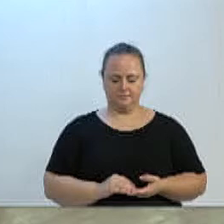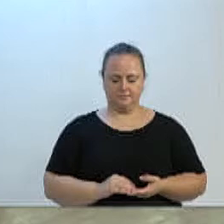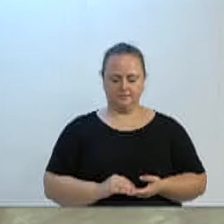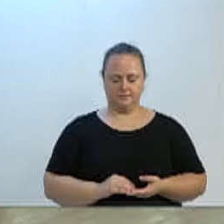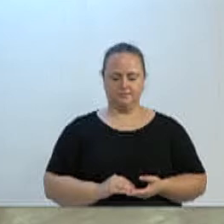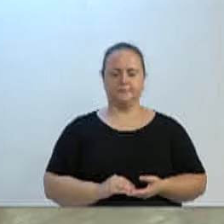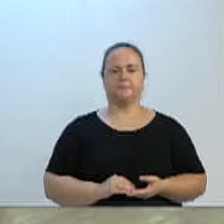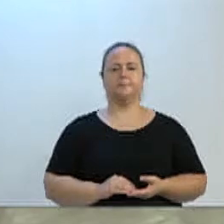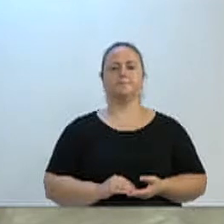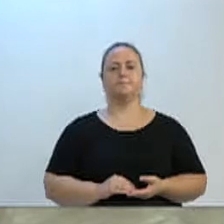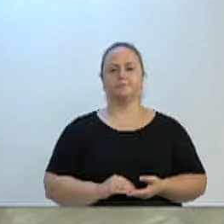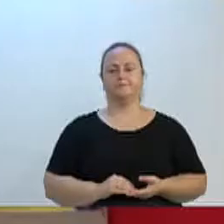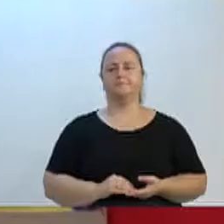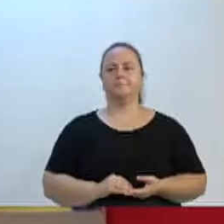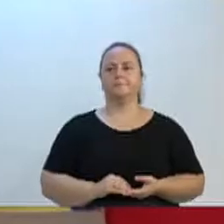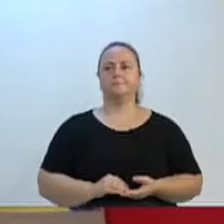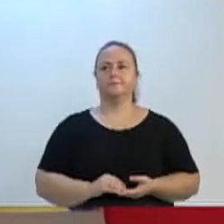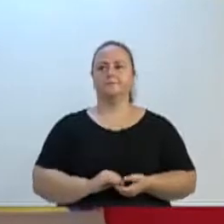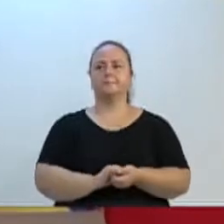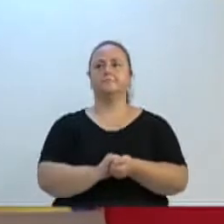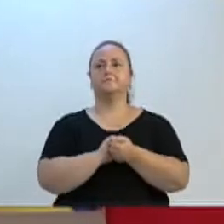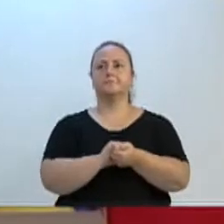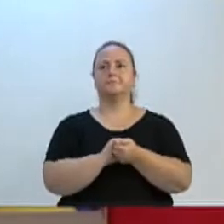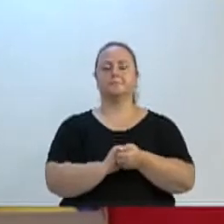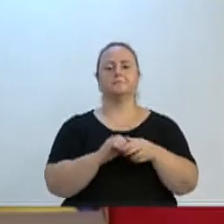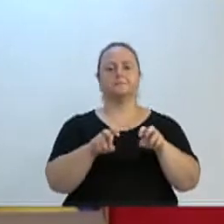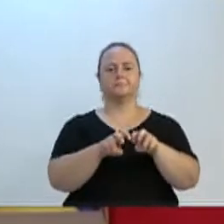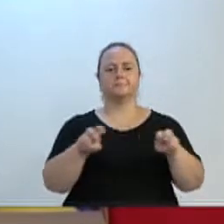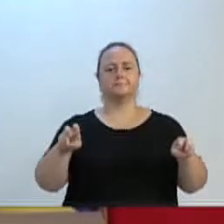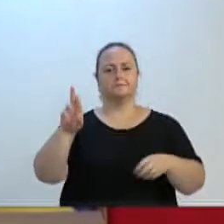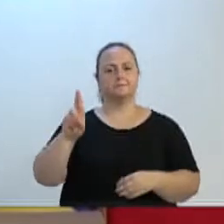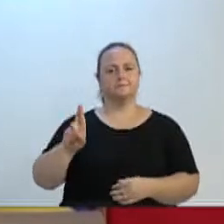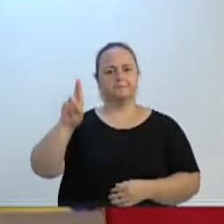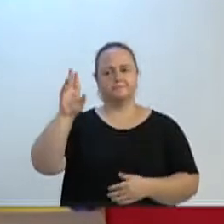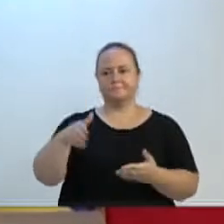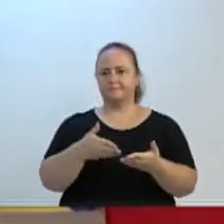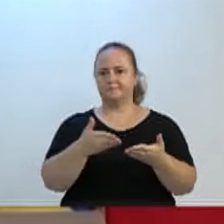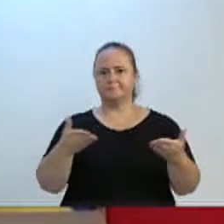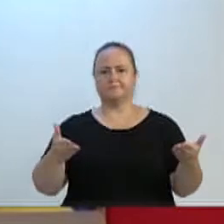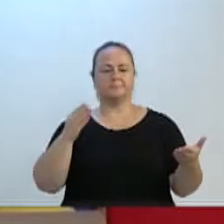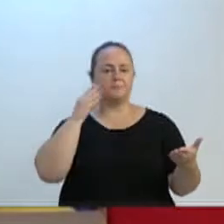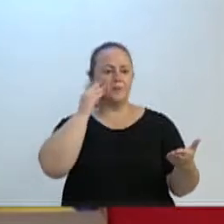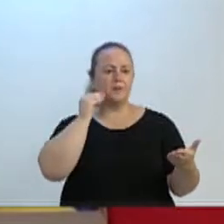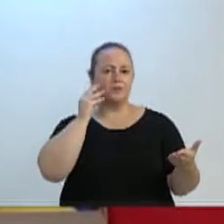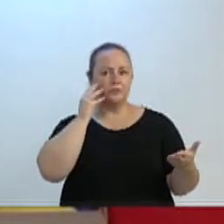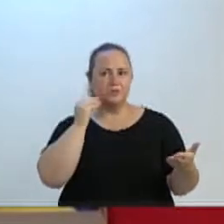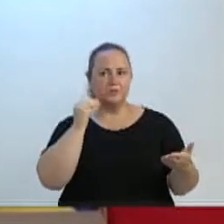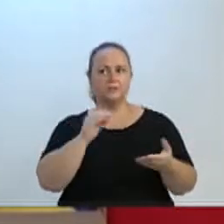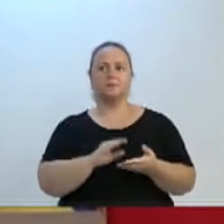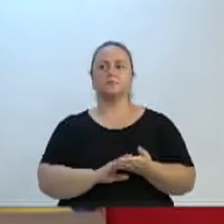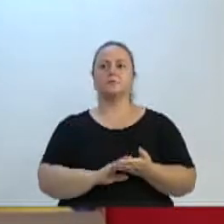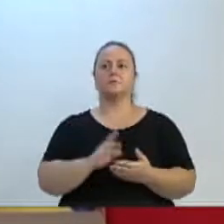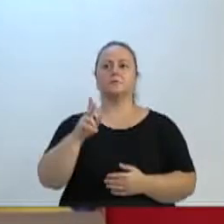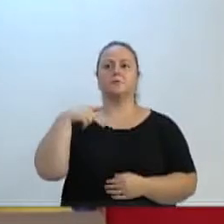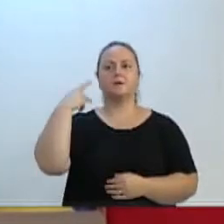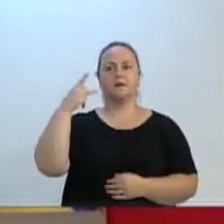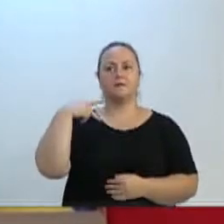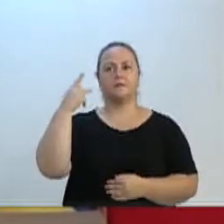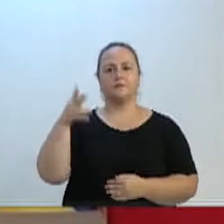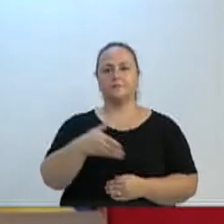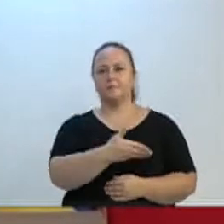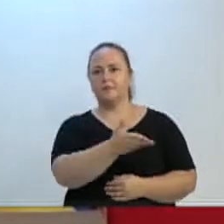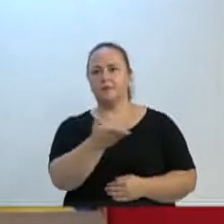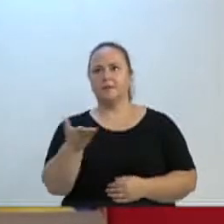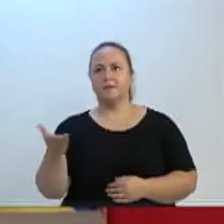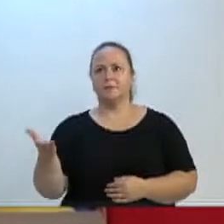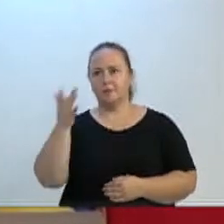Quero aqui cumprimentar a nossa mesa diretora, o doutor nobre vereador Gilson, senhores vereadores, que assistam esse plenário,